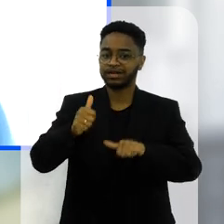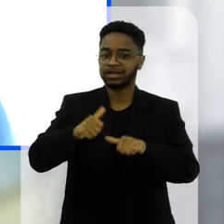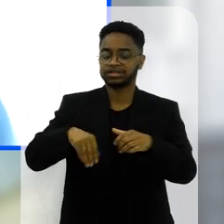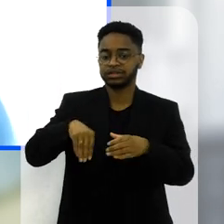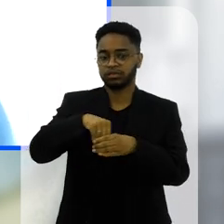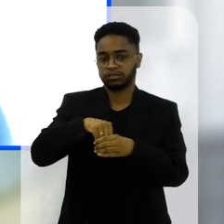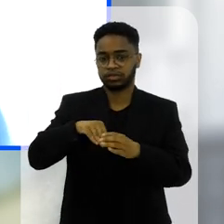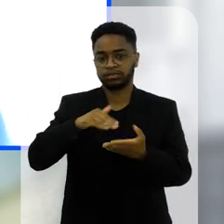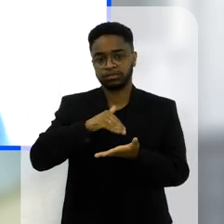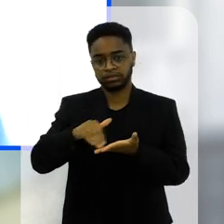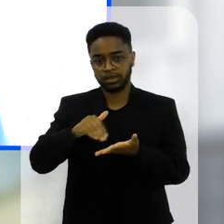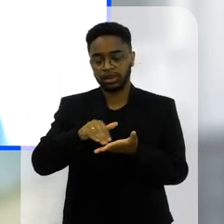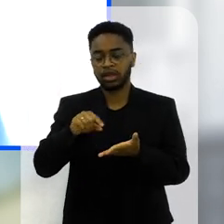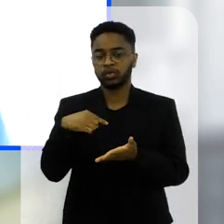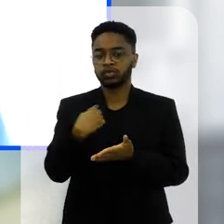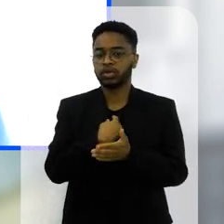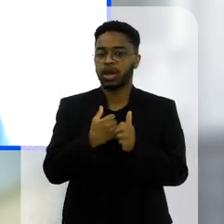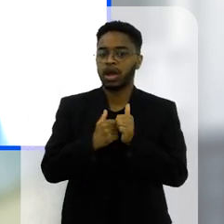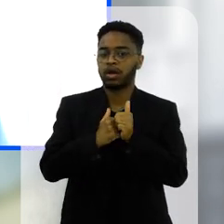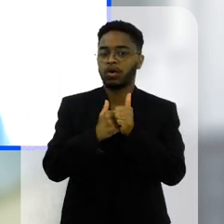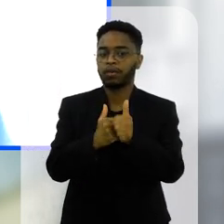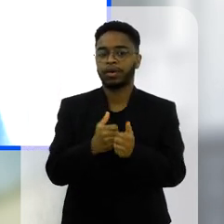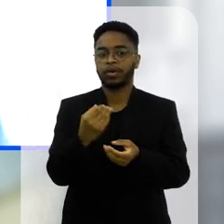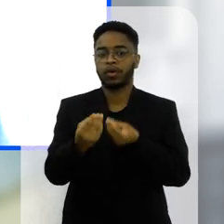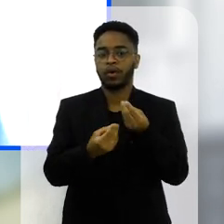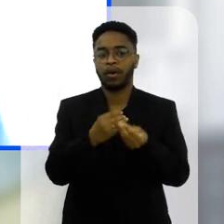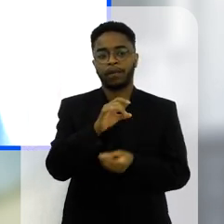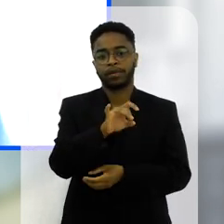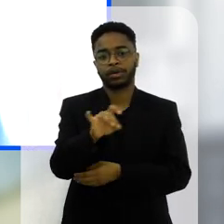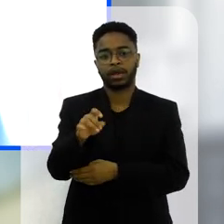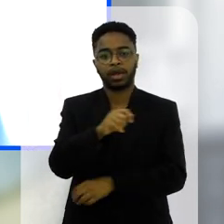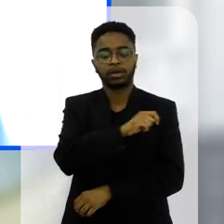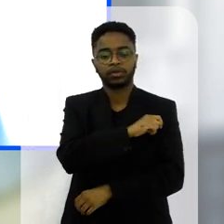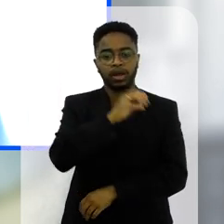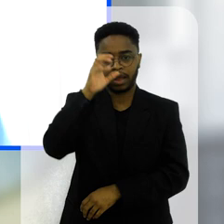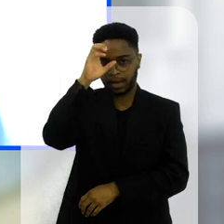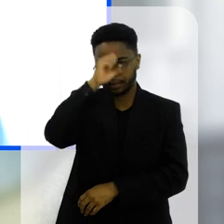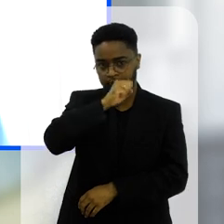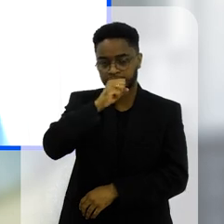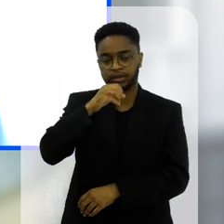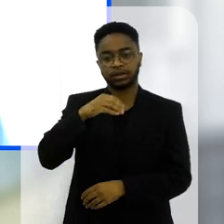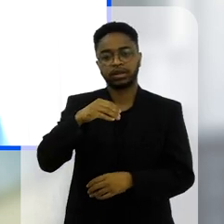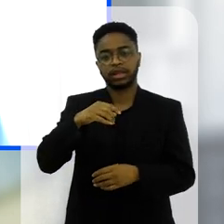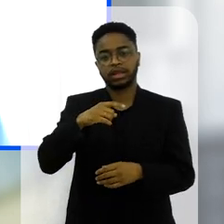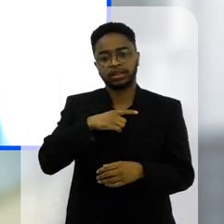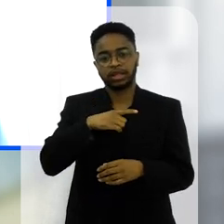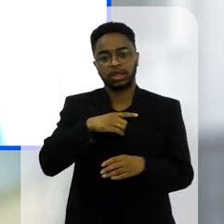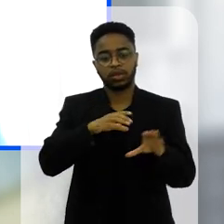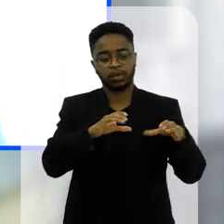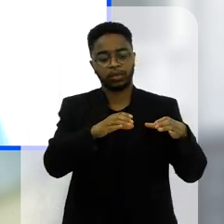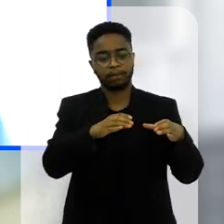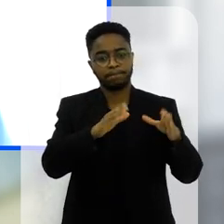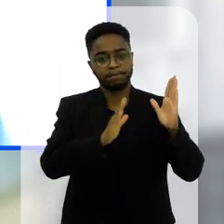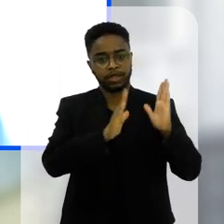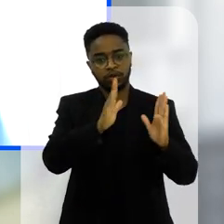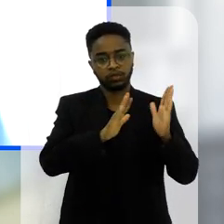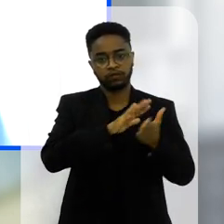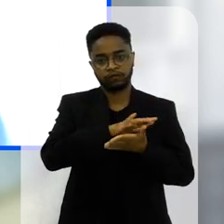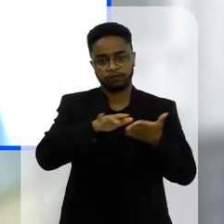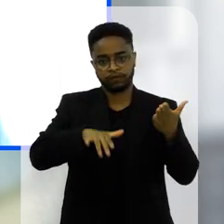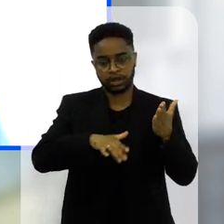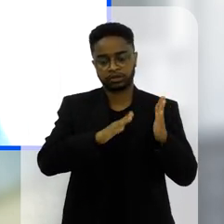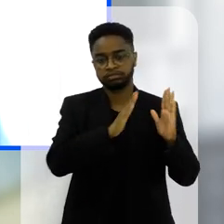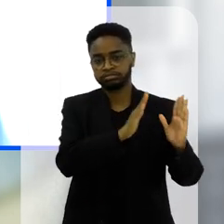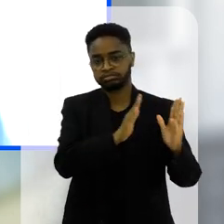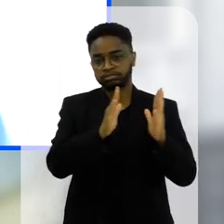avaliações internas né e que a gente acompanha aí a aprendizagem dos nossos estudantes nos diferentes recortes do ano e exatamente